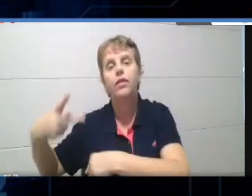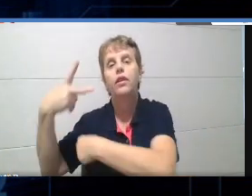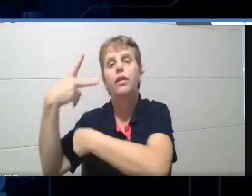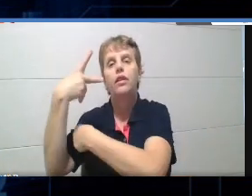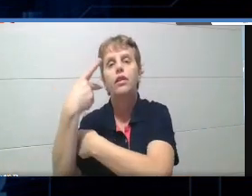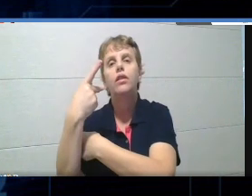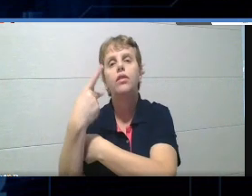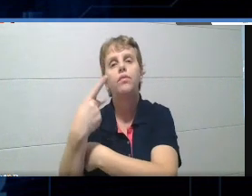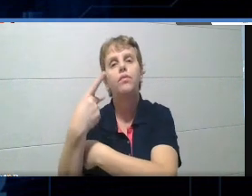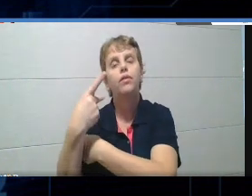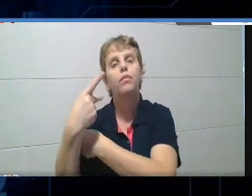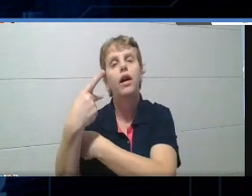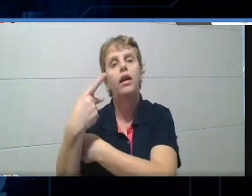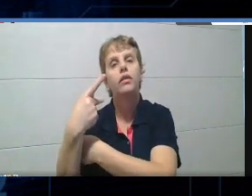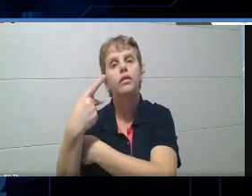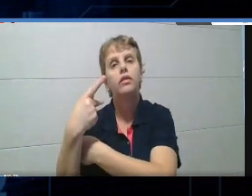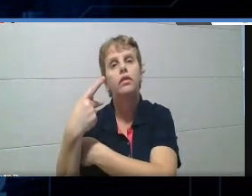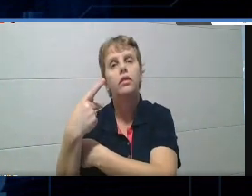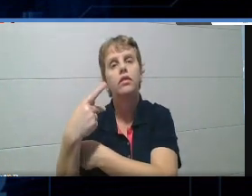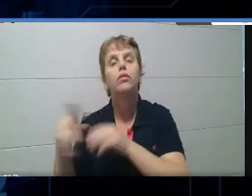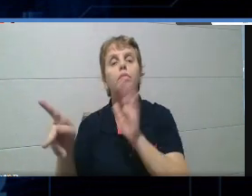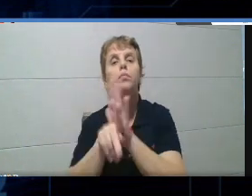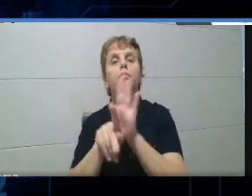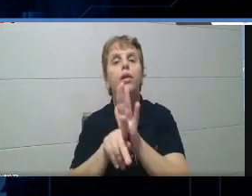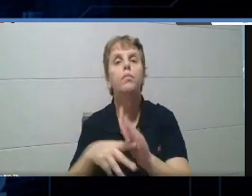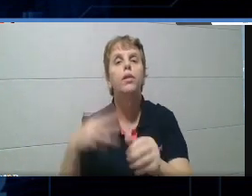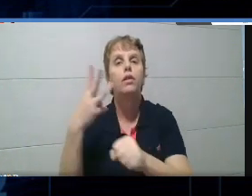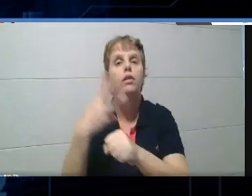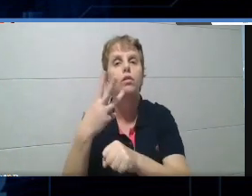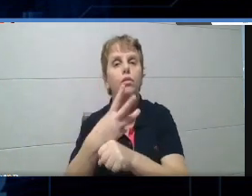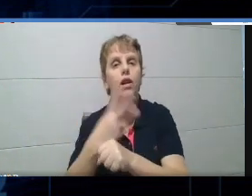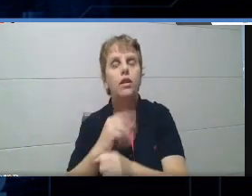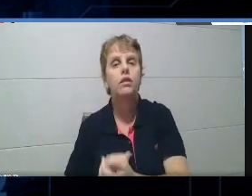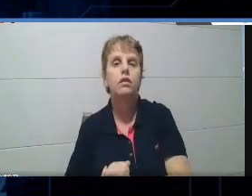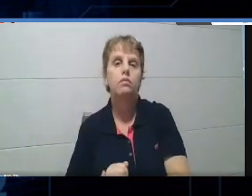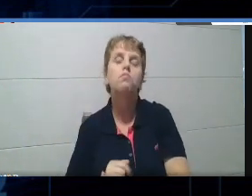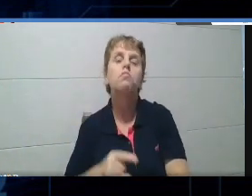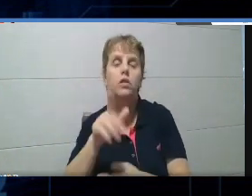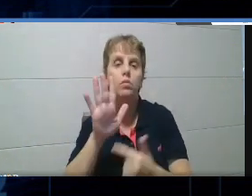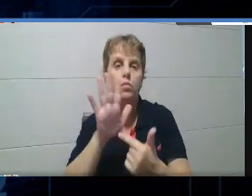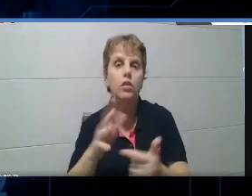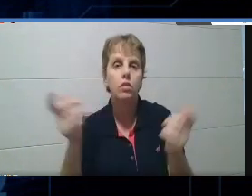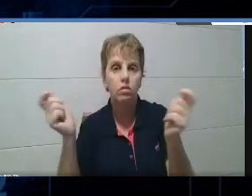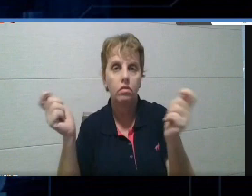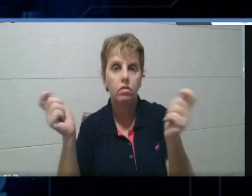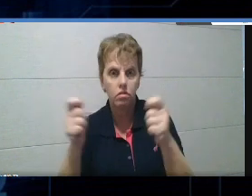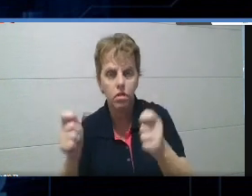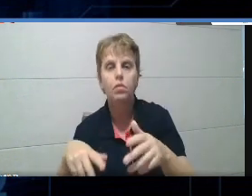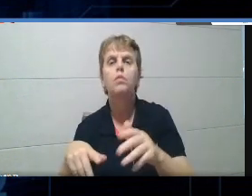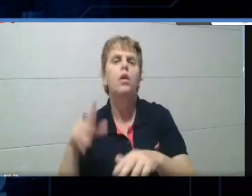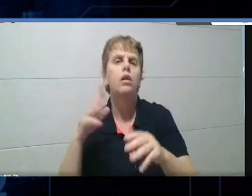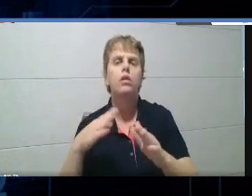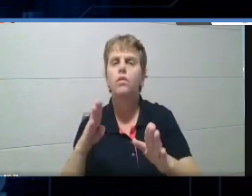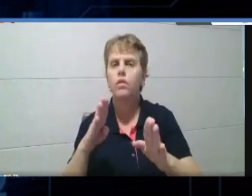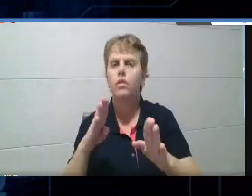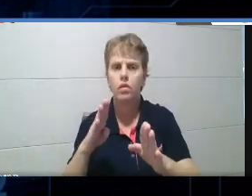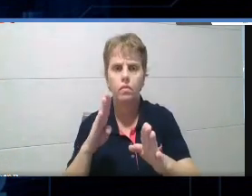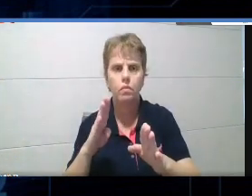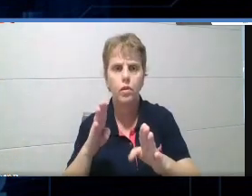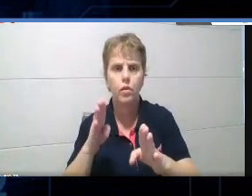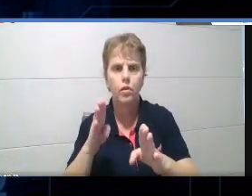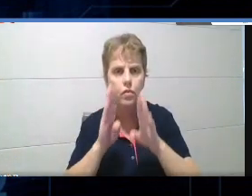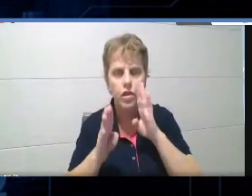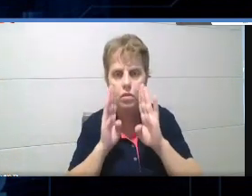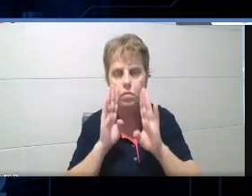Como é que eles jogaram? Pela chamada do WhatsApp. E aí, lógico, dei as possibilidades, você quer fazer chamada do WhatsApp, quer fazer pelo FaceTime, quer fazer